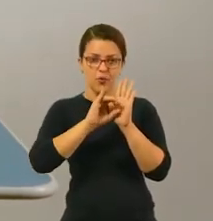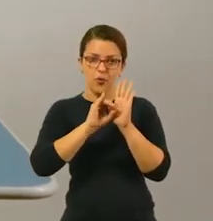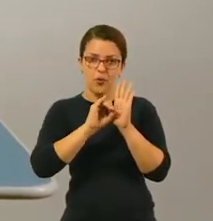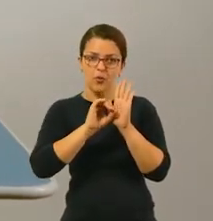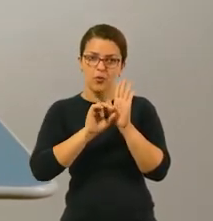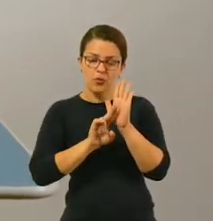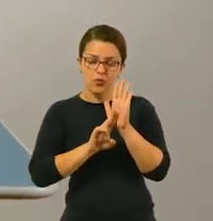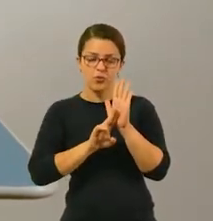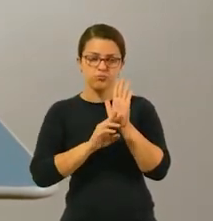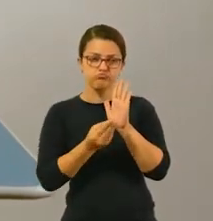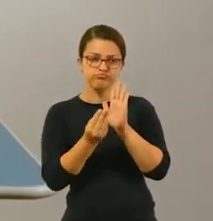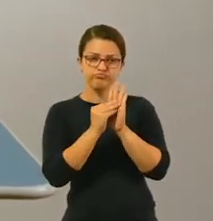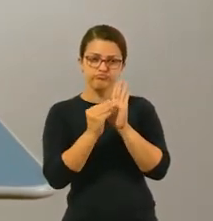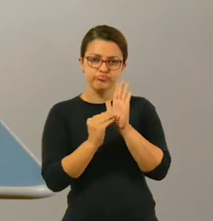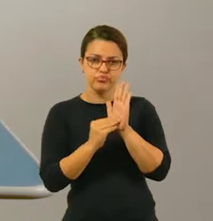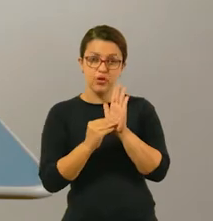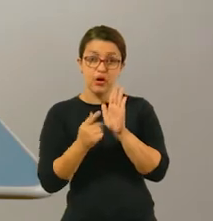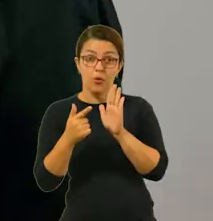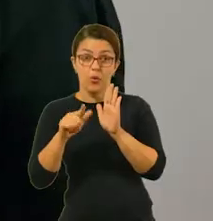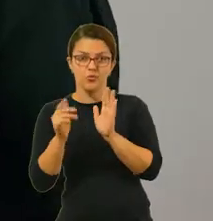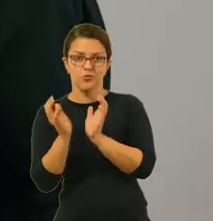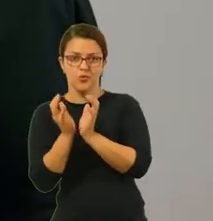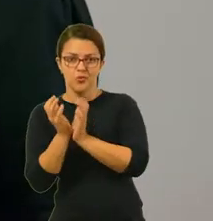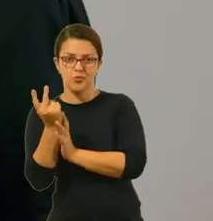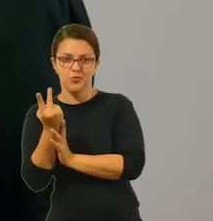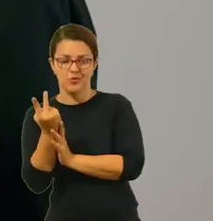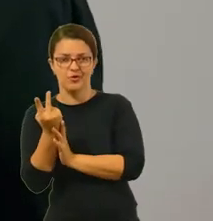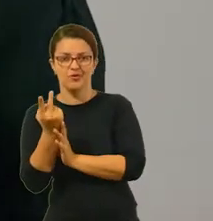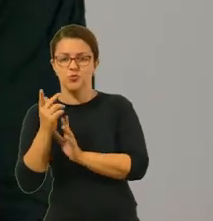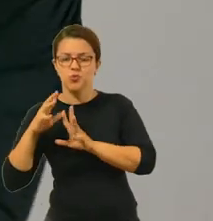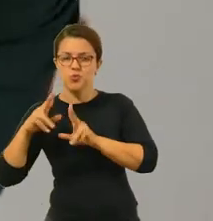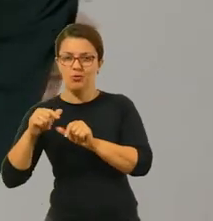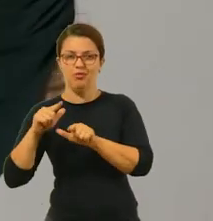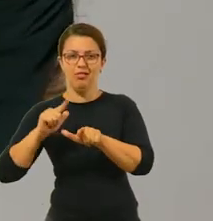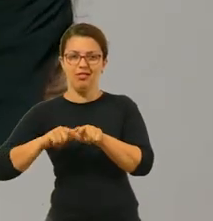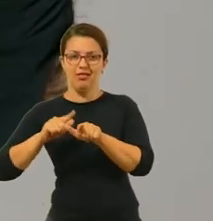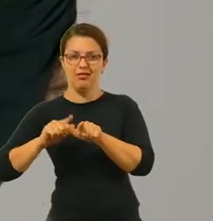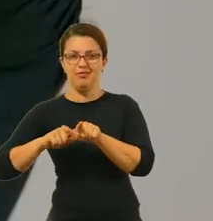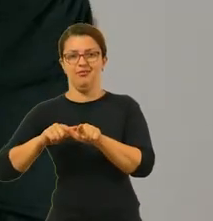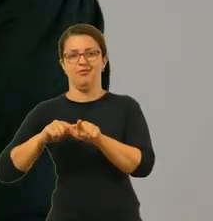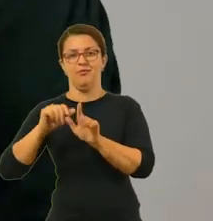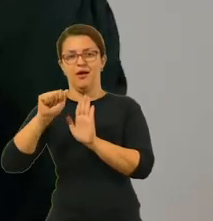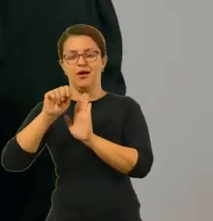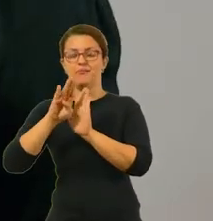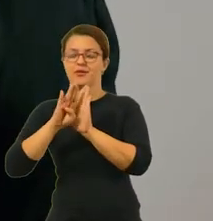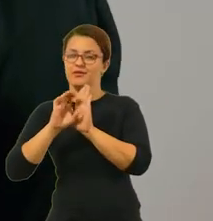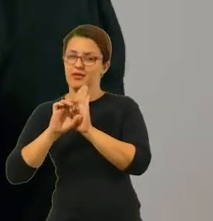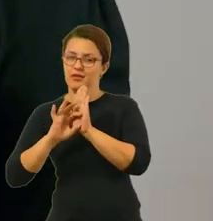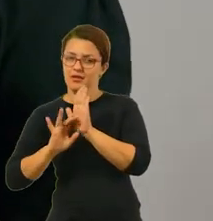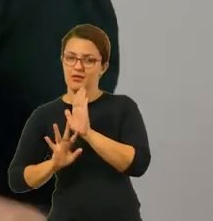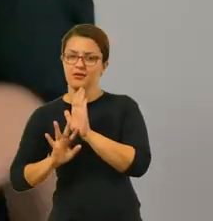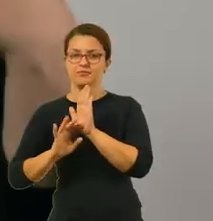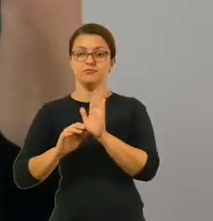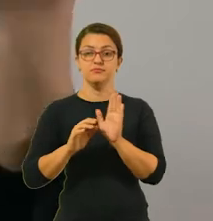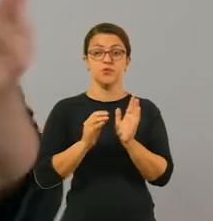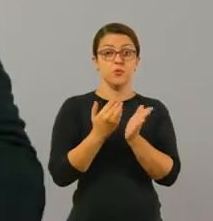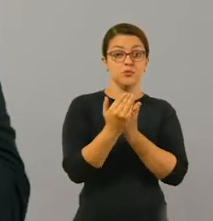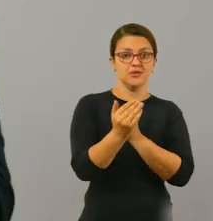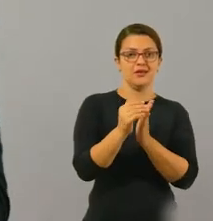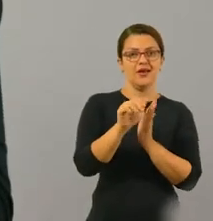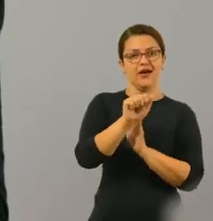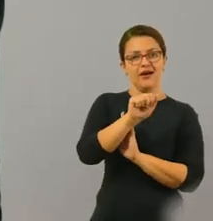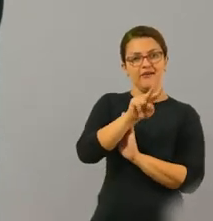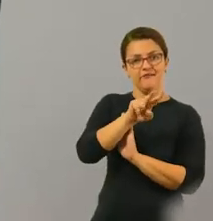vai criar com todas as letras do alfabeto. Eu já comecei aqui dando um exemplo com a palavra para a veia. Em